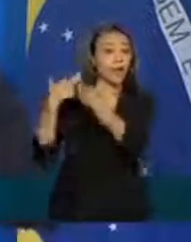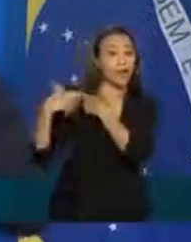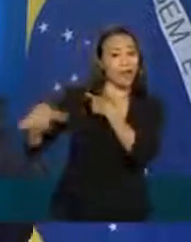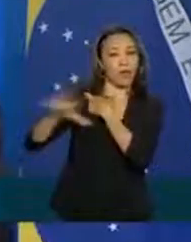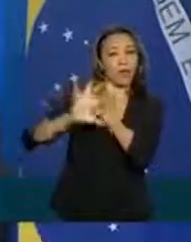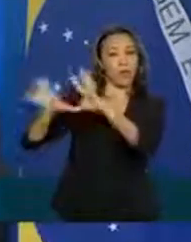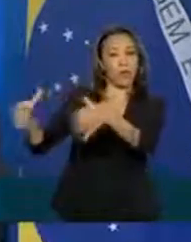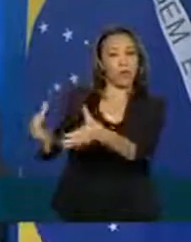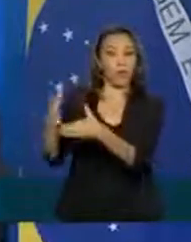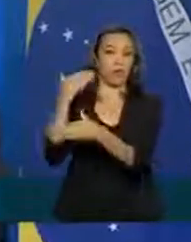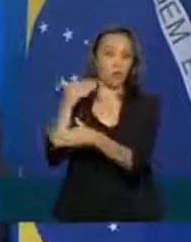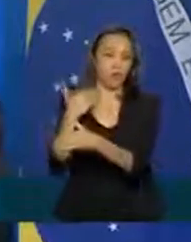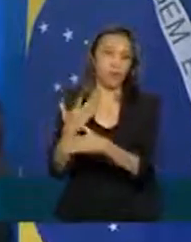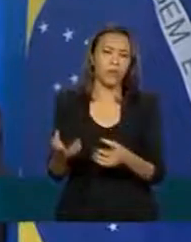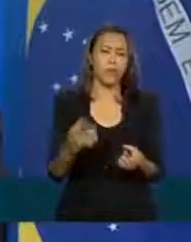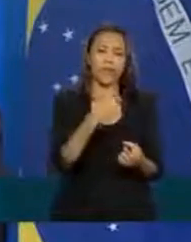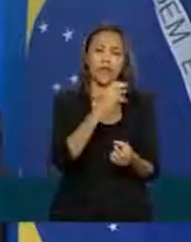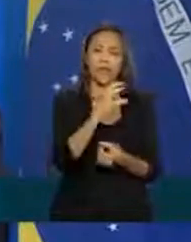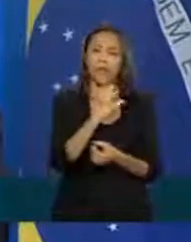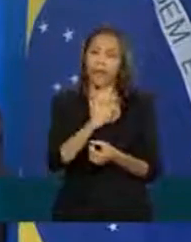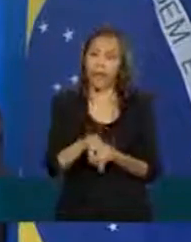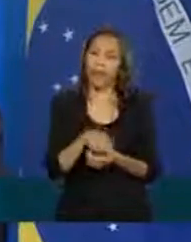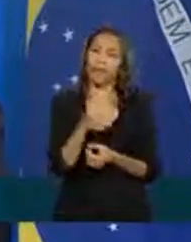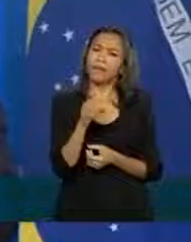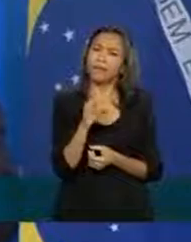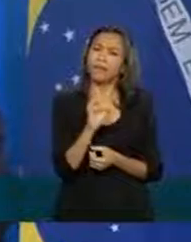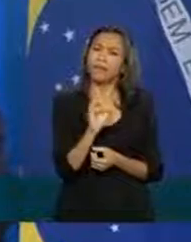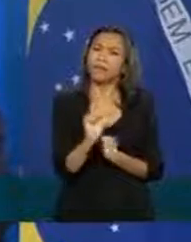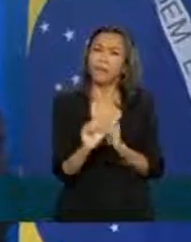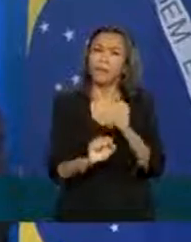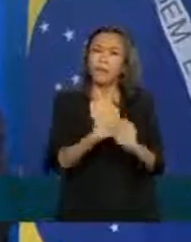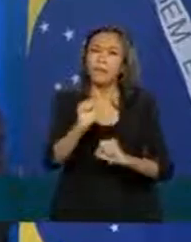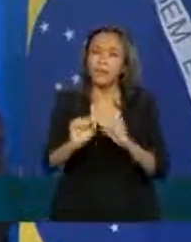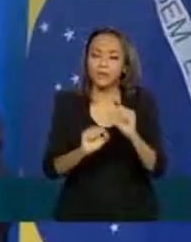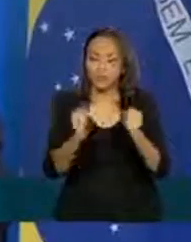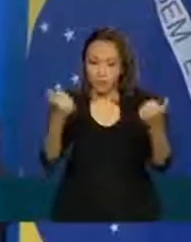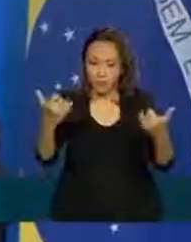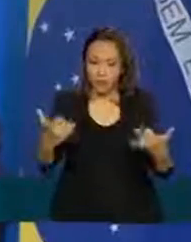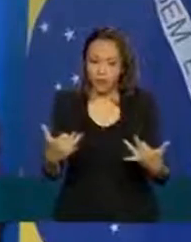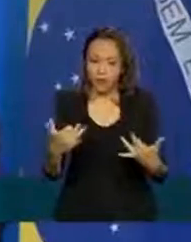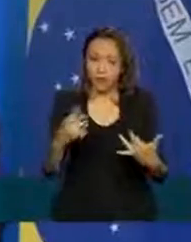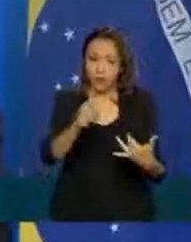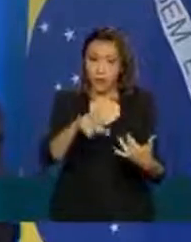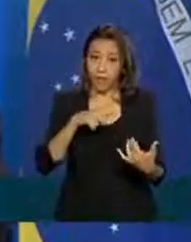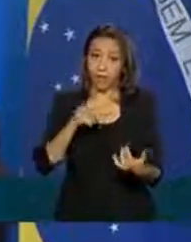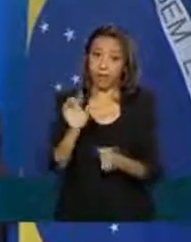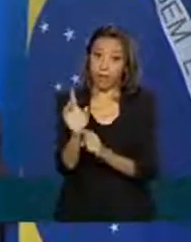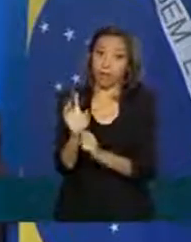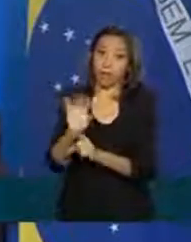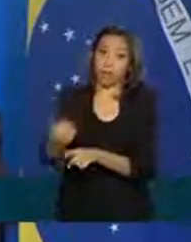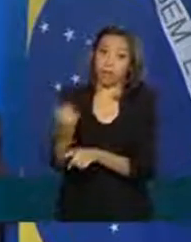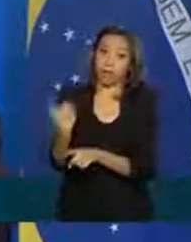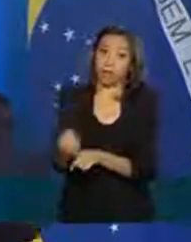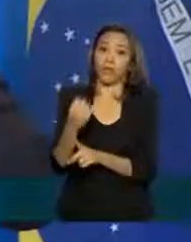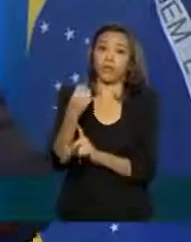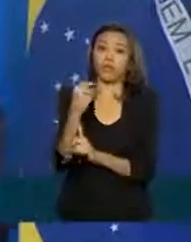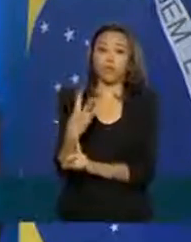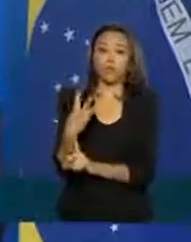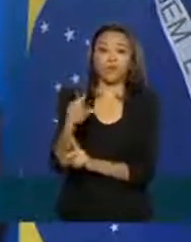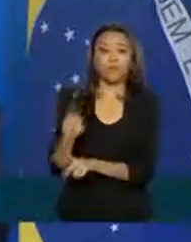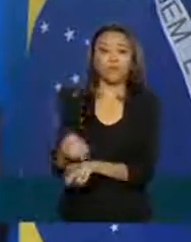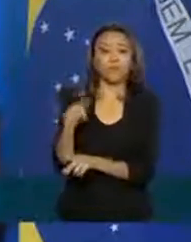São operações com zero de spread. O significa isso? Vai ser repassado exatamente a taxa de juros, que é 3,75.